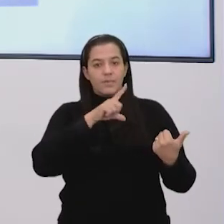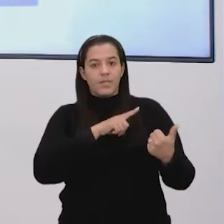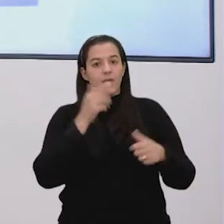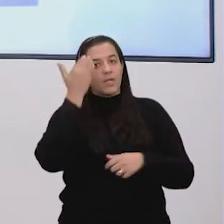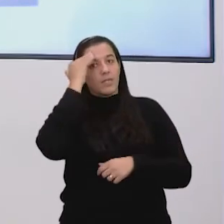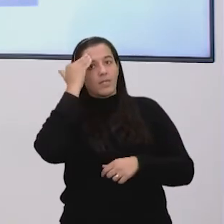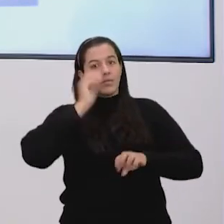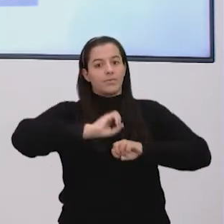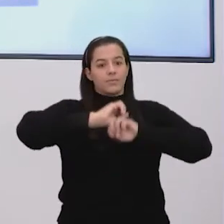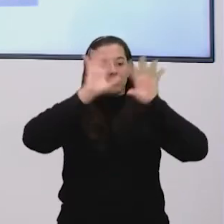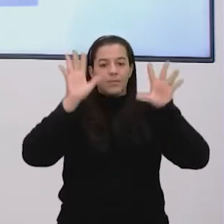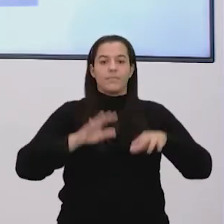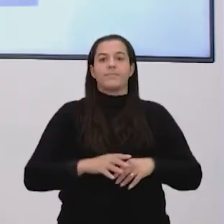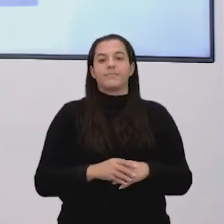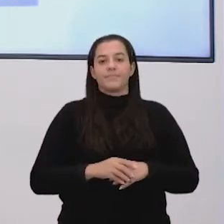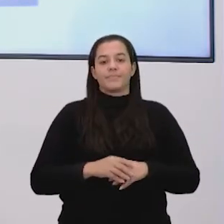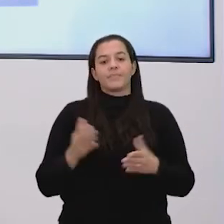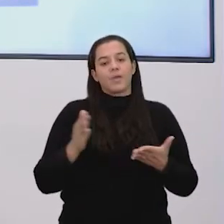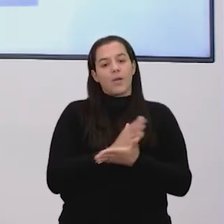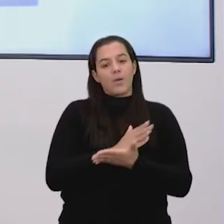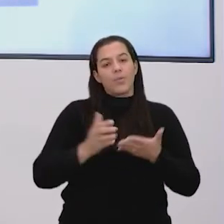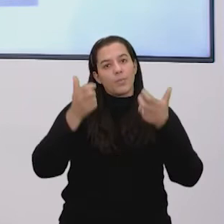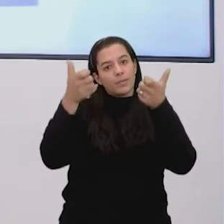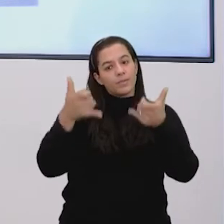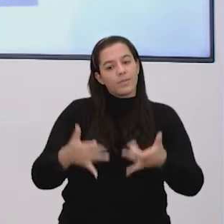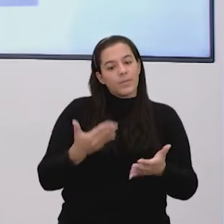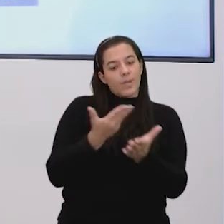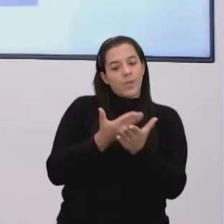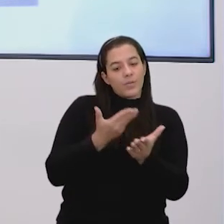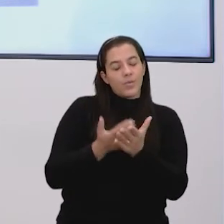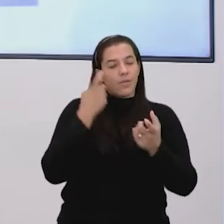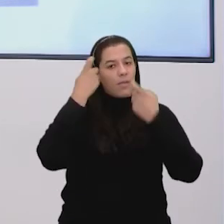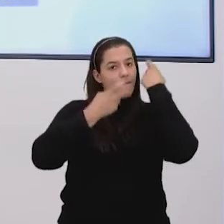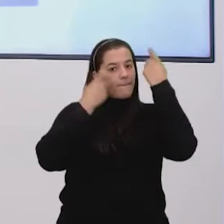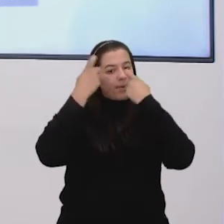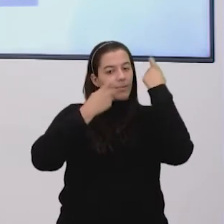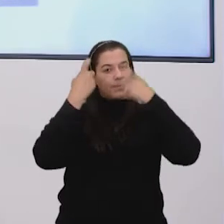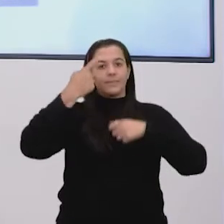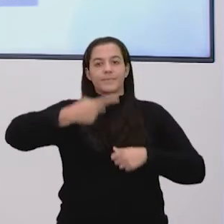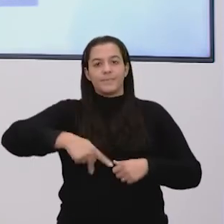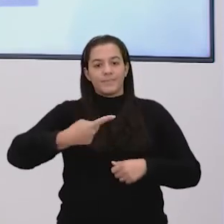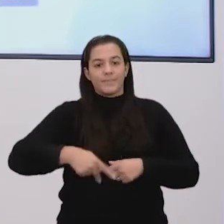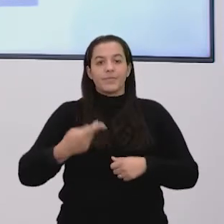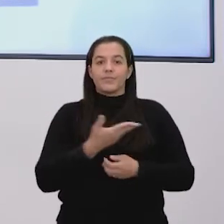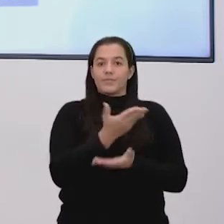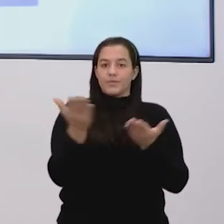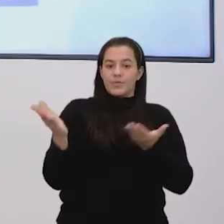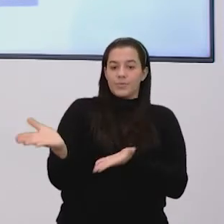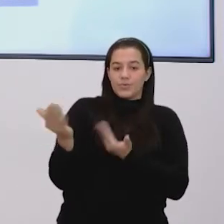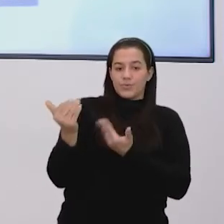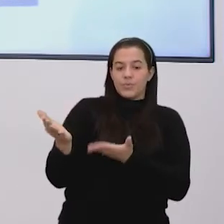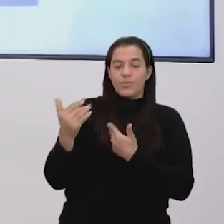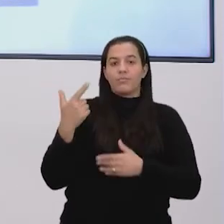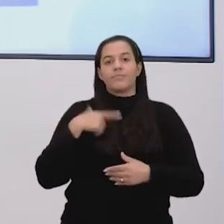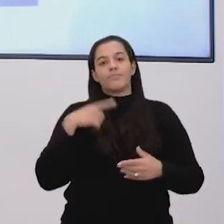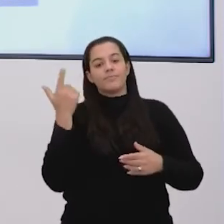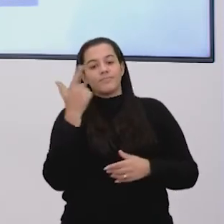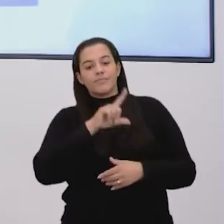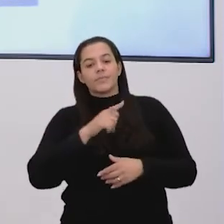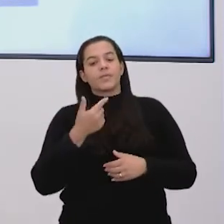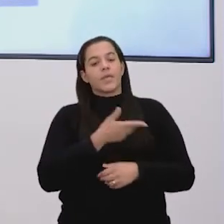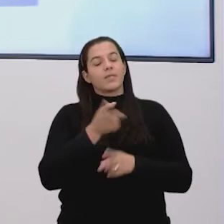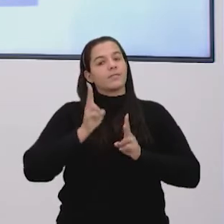entendimento, né? Para essas coisas que nós estamos estudando e essa preocupação aí, vocês enquanto jovem, e a gente